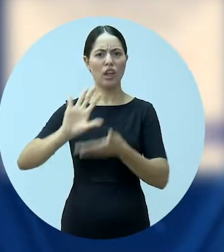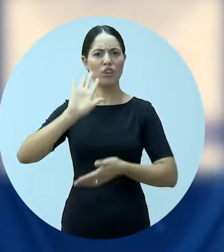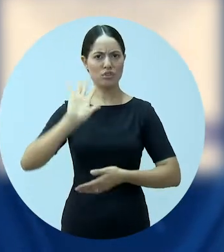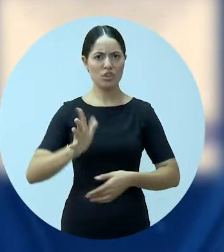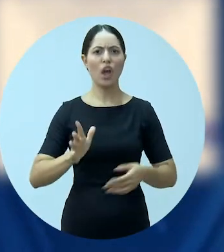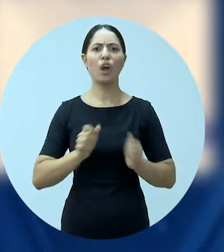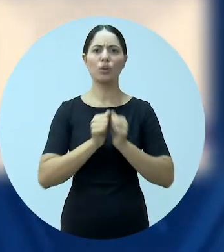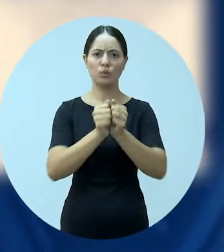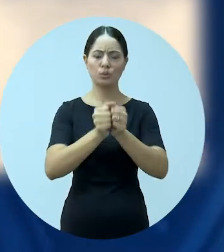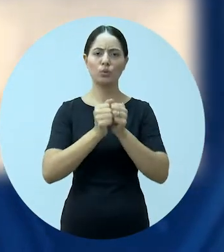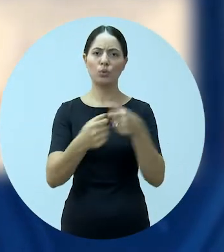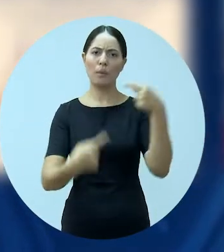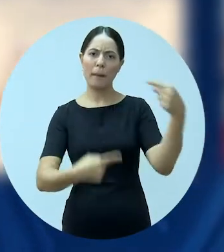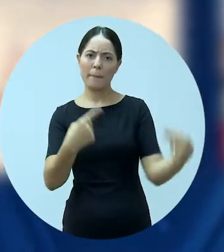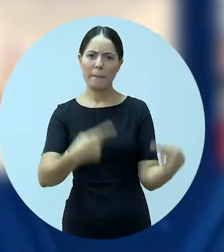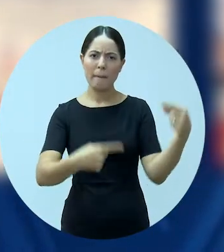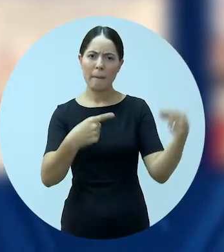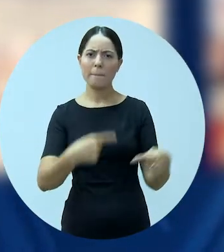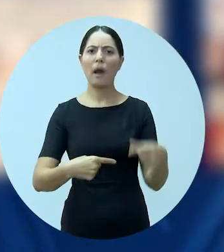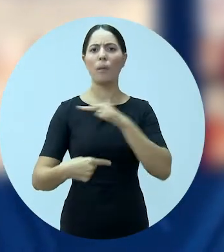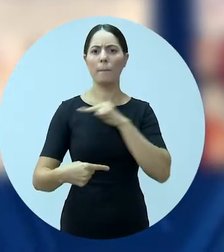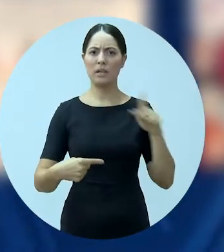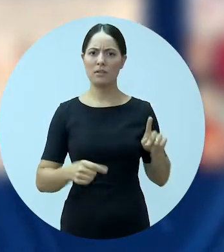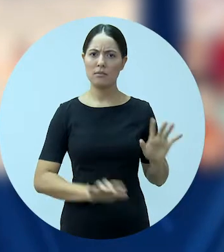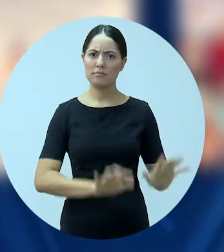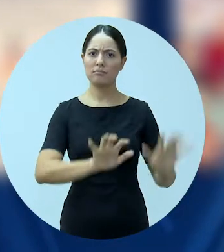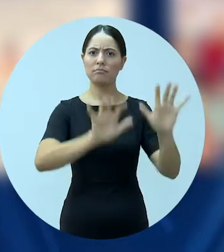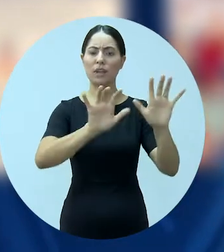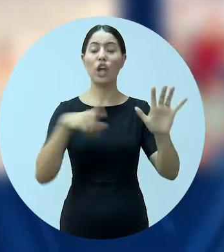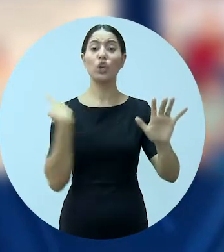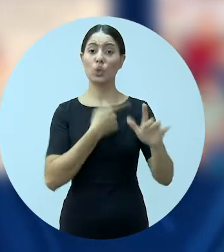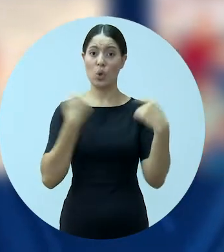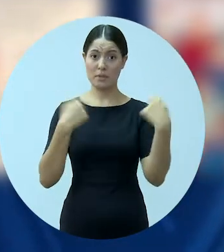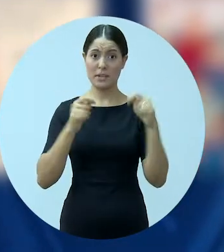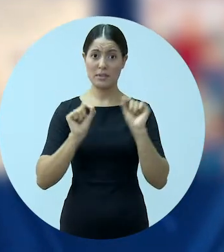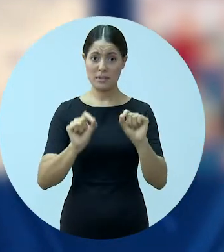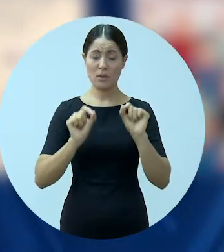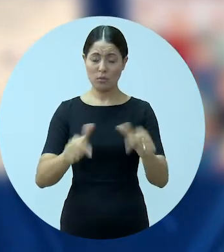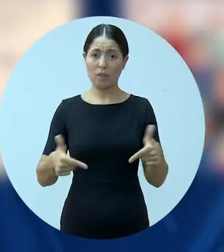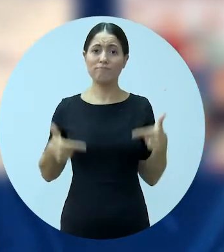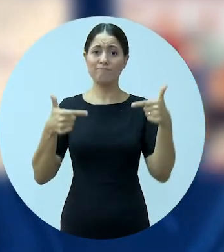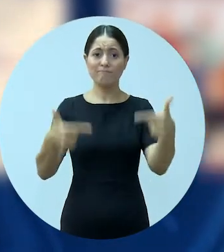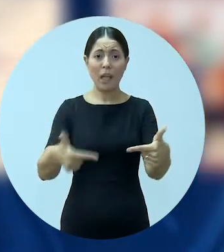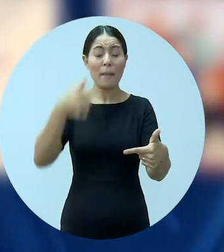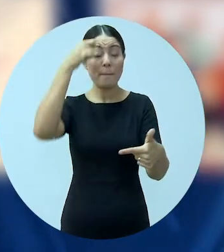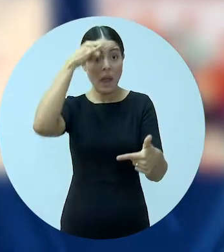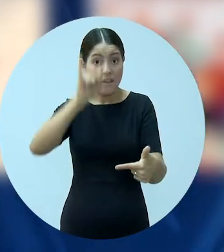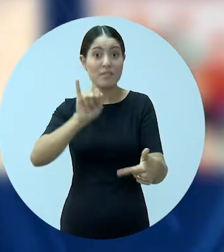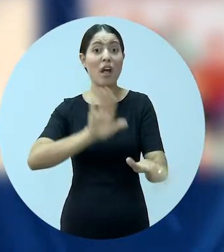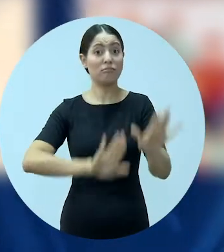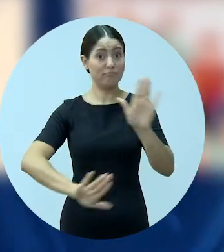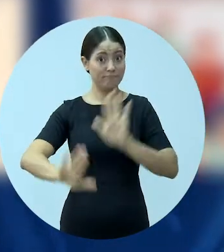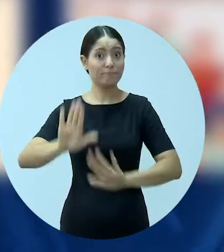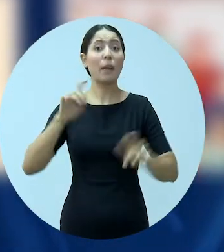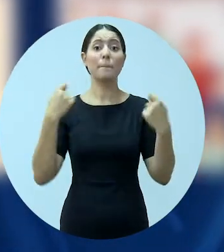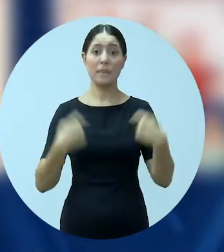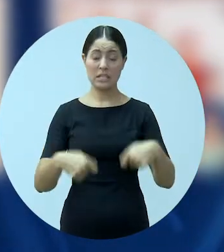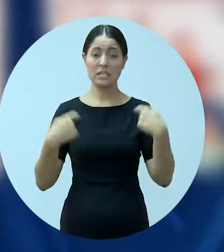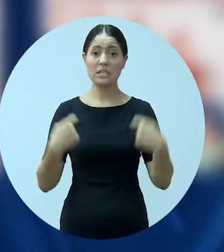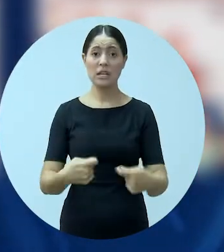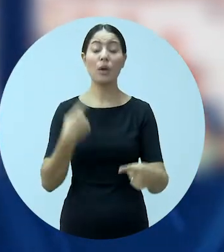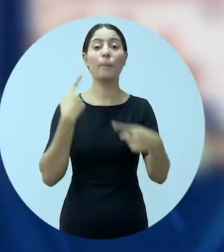debatido no nosso conselho, foi debatido com os presidentes das subseções. É muito importante que nós tomemos essas medidas por precaução.